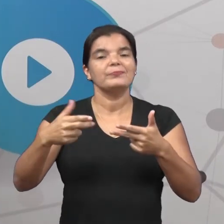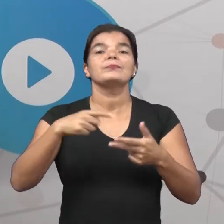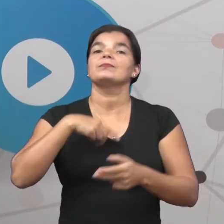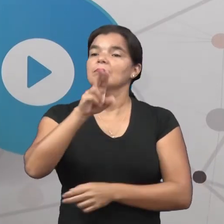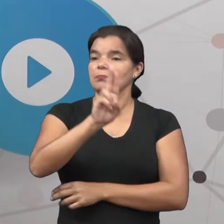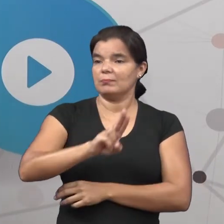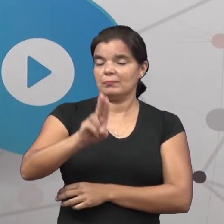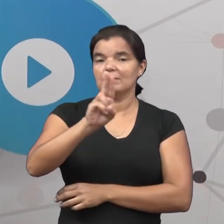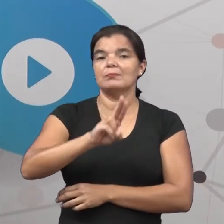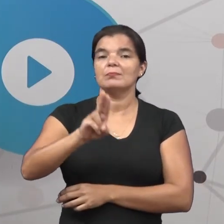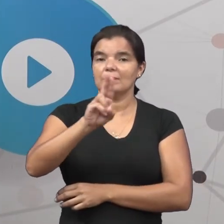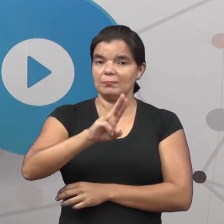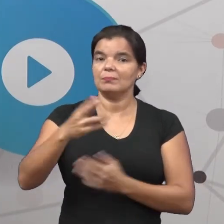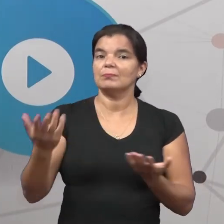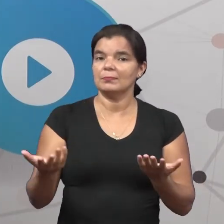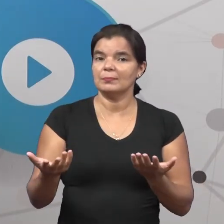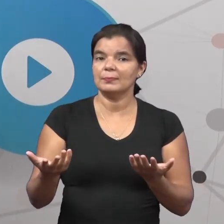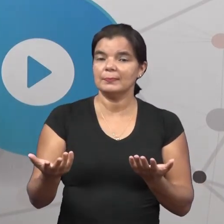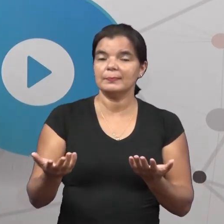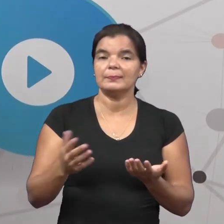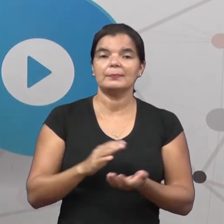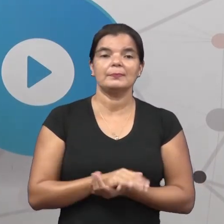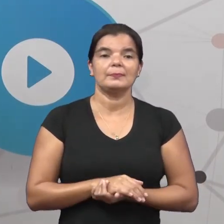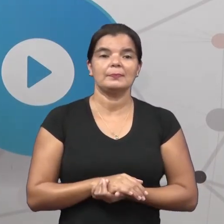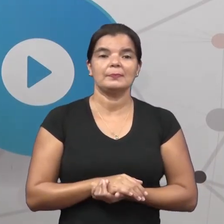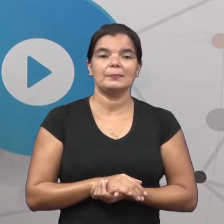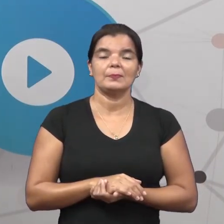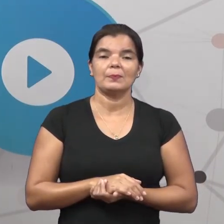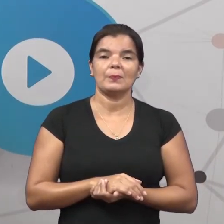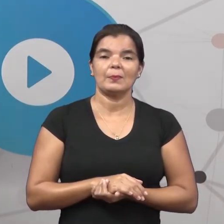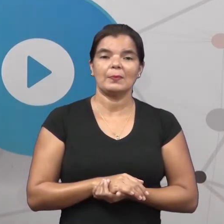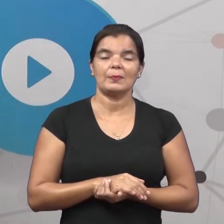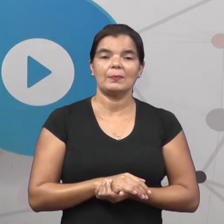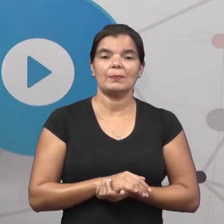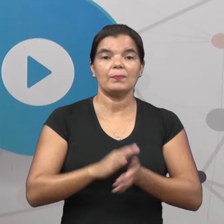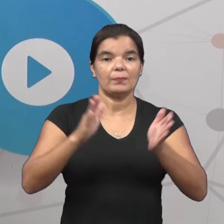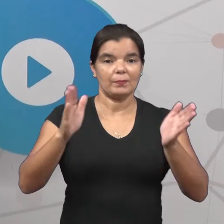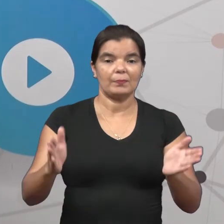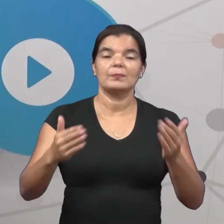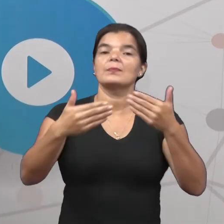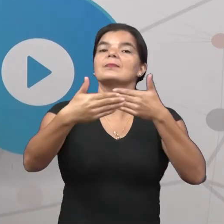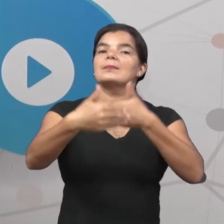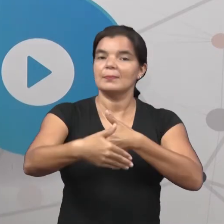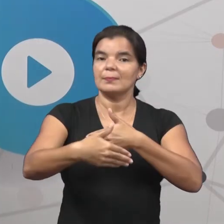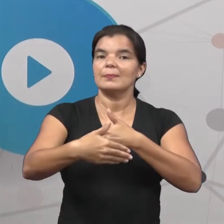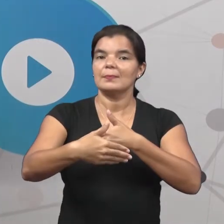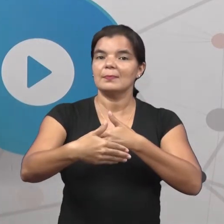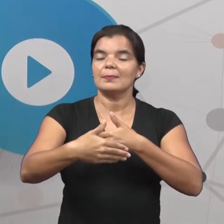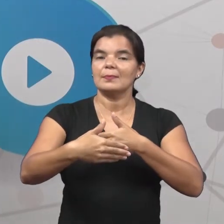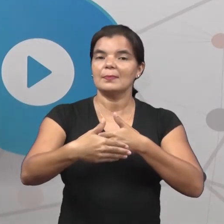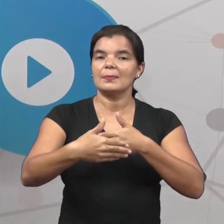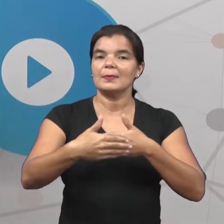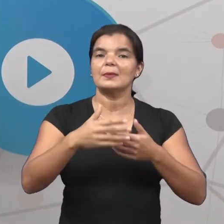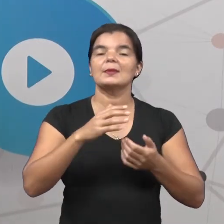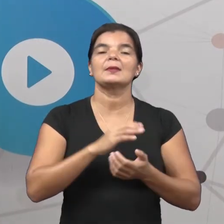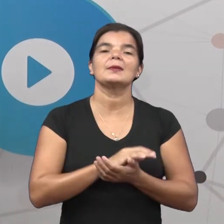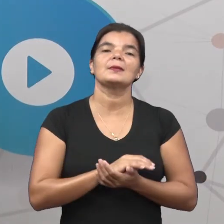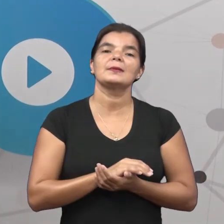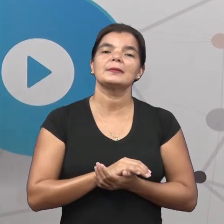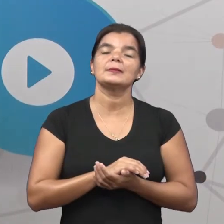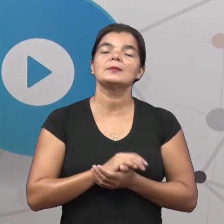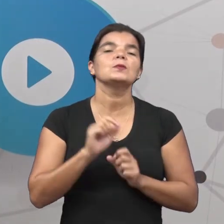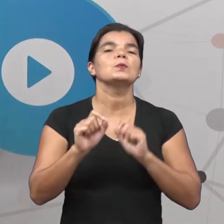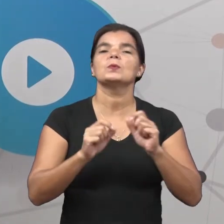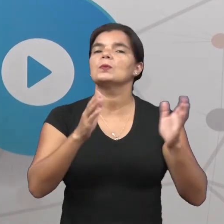usa. Então, a caixa dos mistérios nos